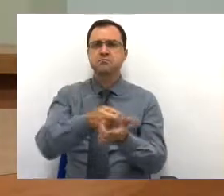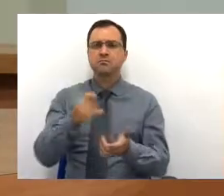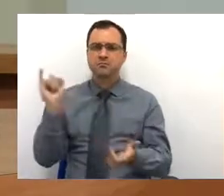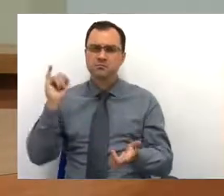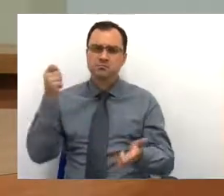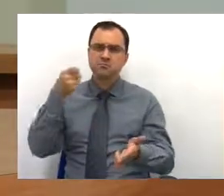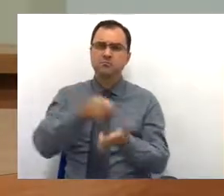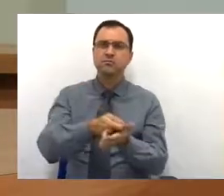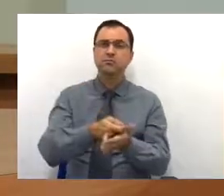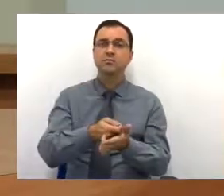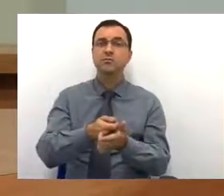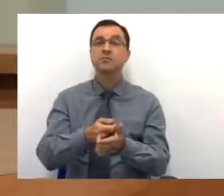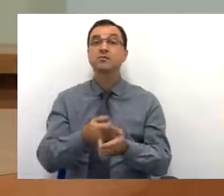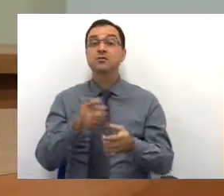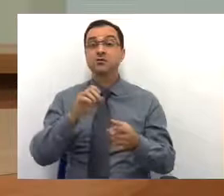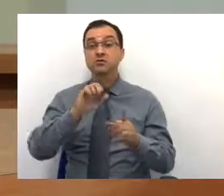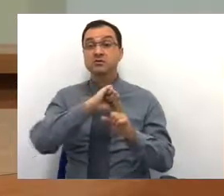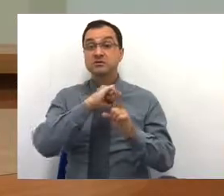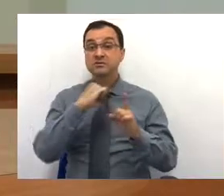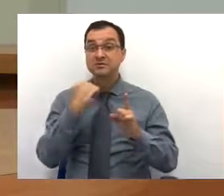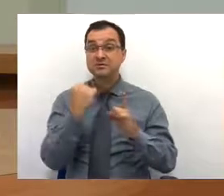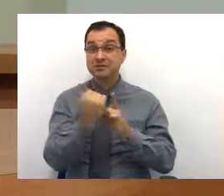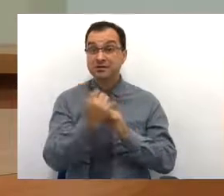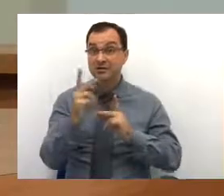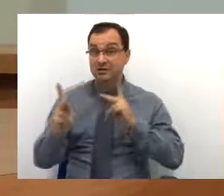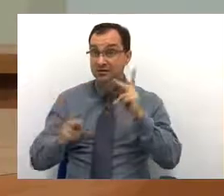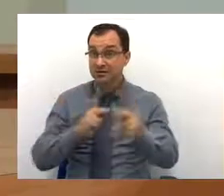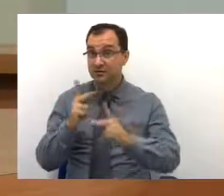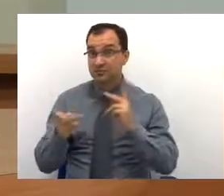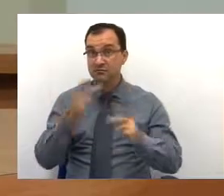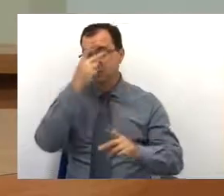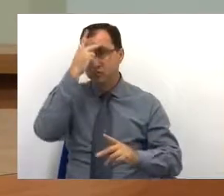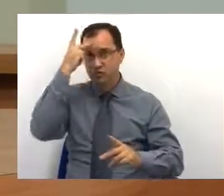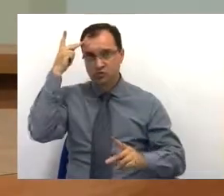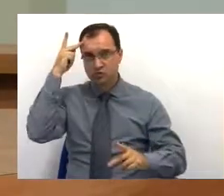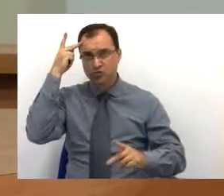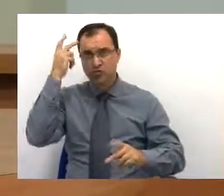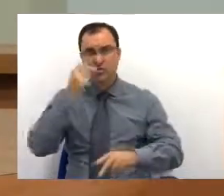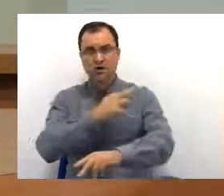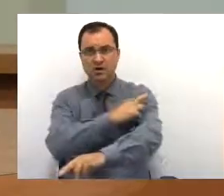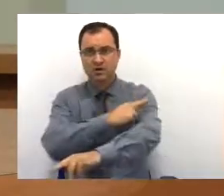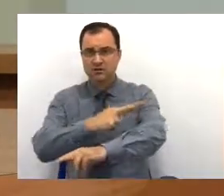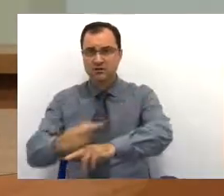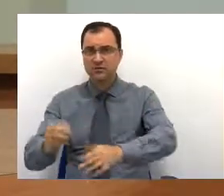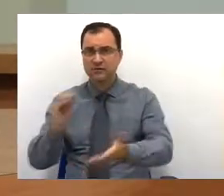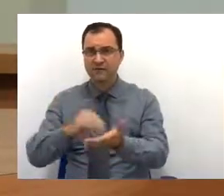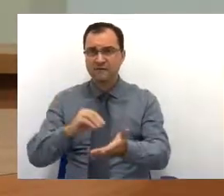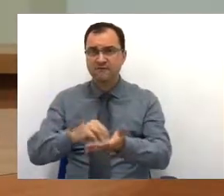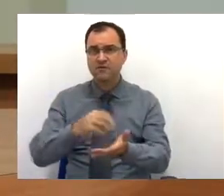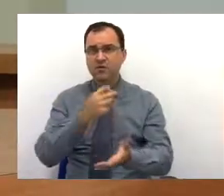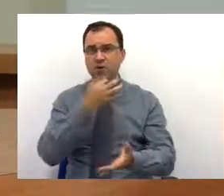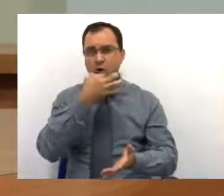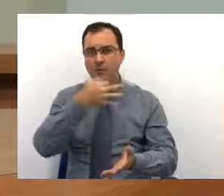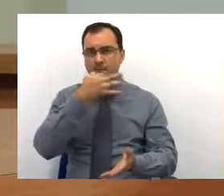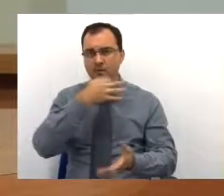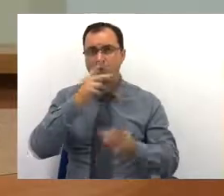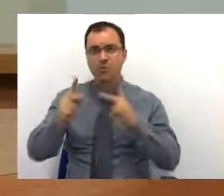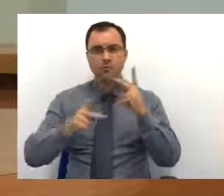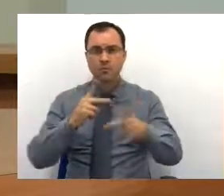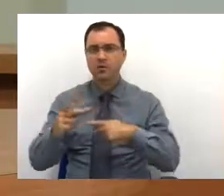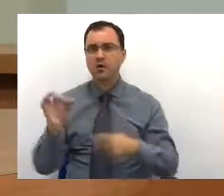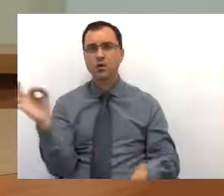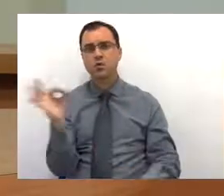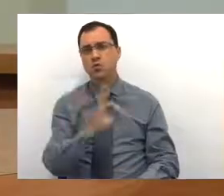E no sistema de cidadania, quem não respeita a opinião pública, não